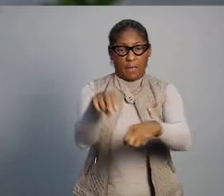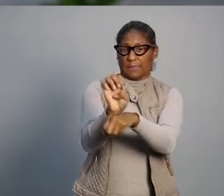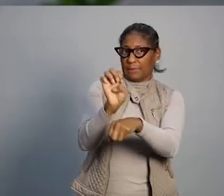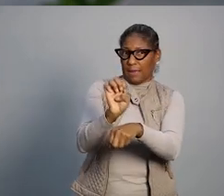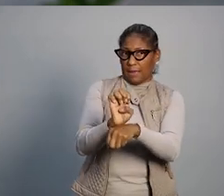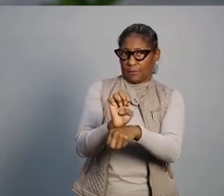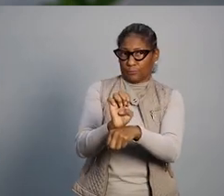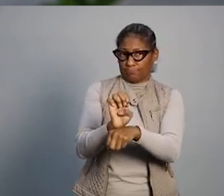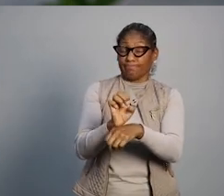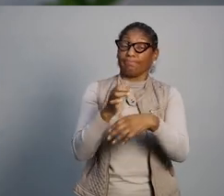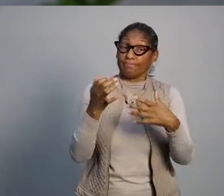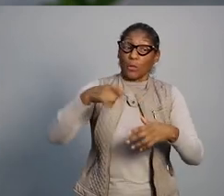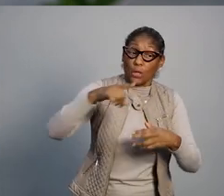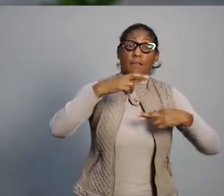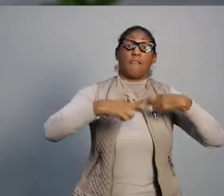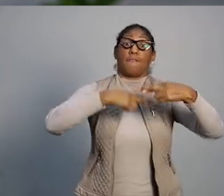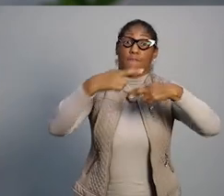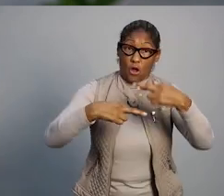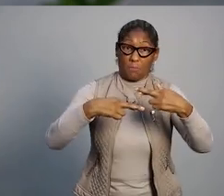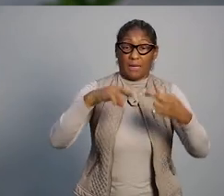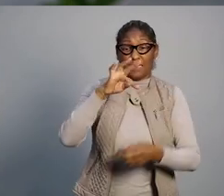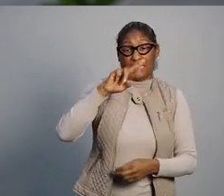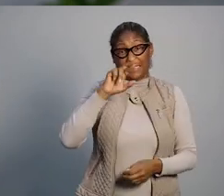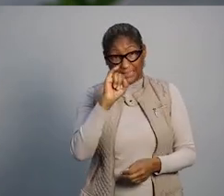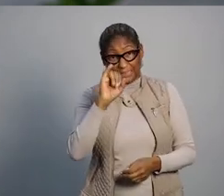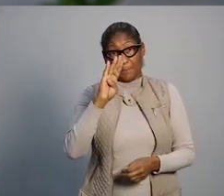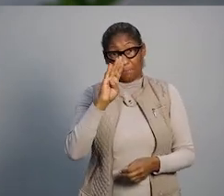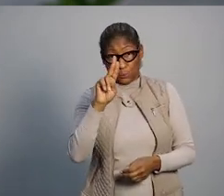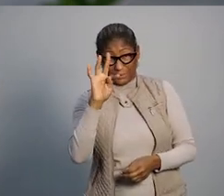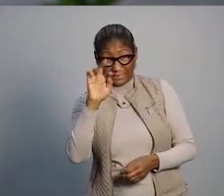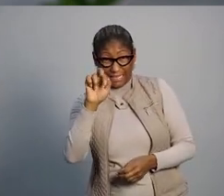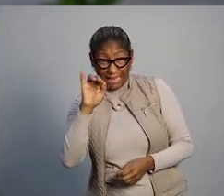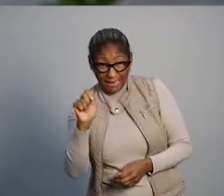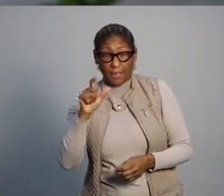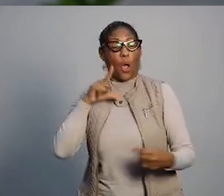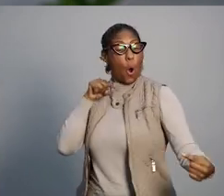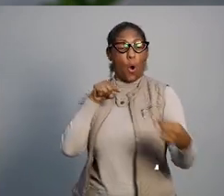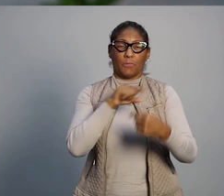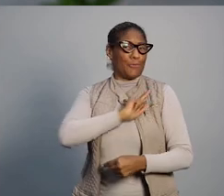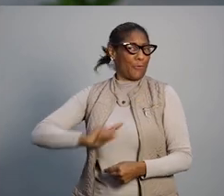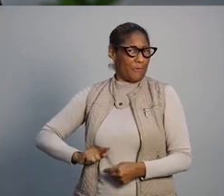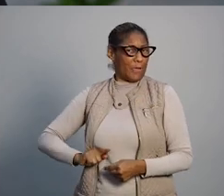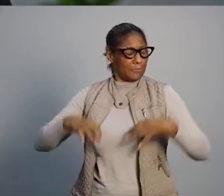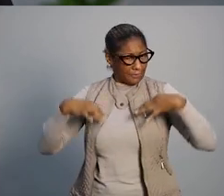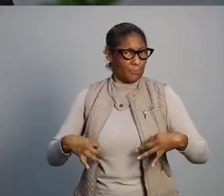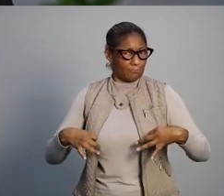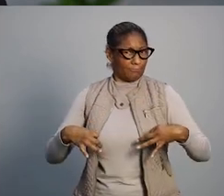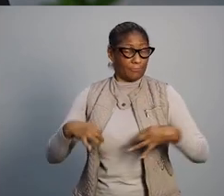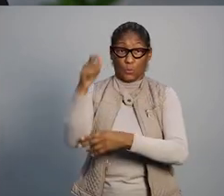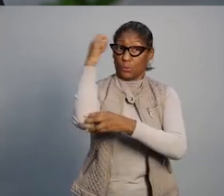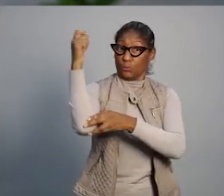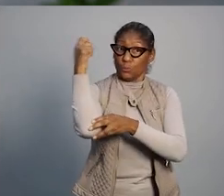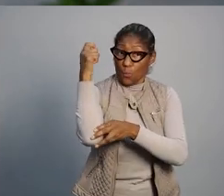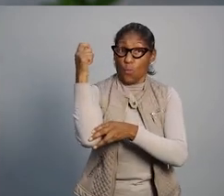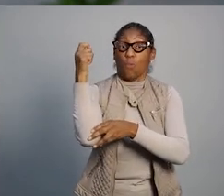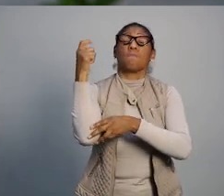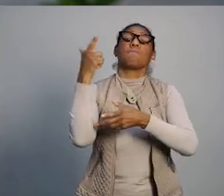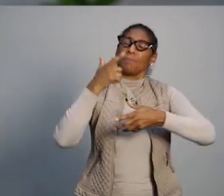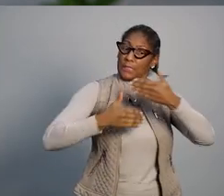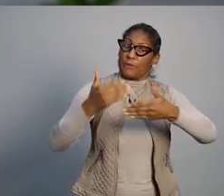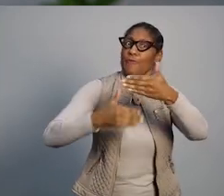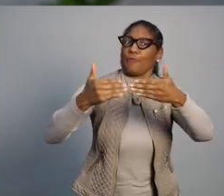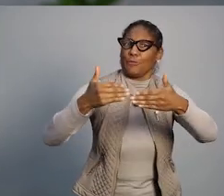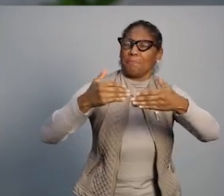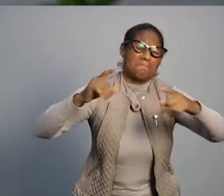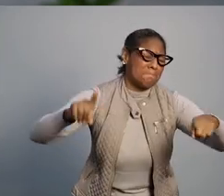tudo, é preciso seguir reformando o nosso Estado. A nossa reforma tributária está conectada com os principais objetivos do nosso